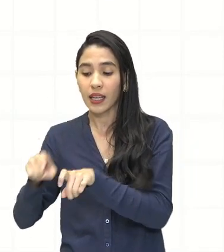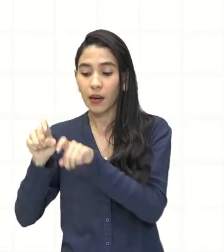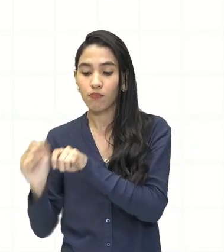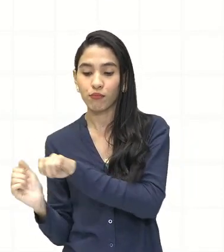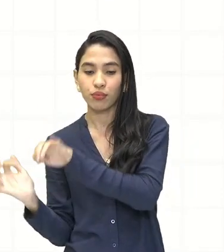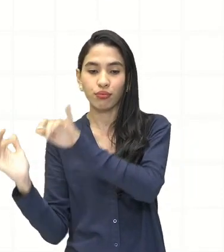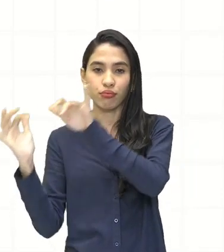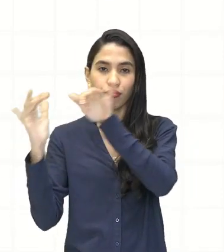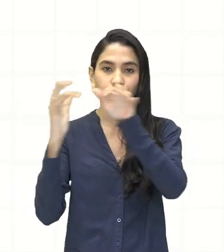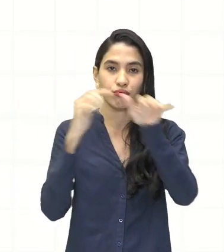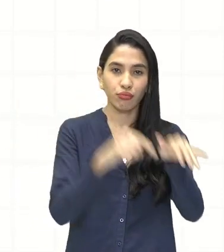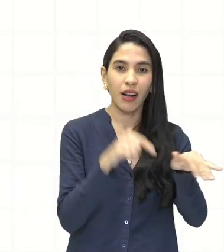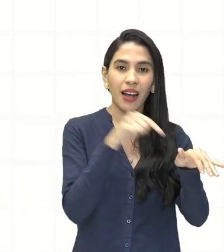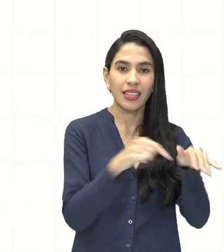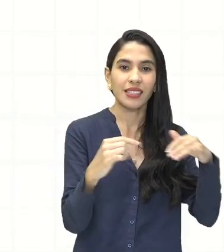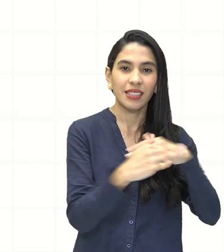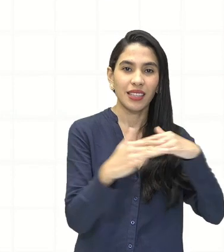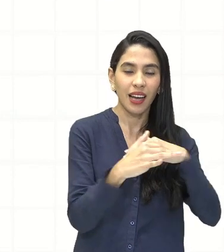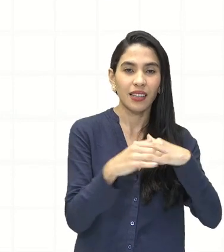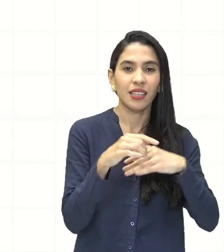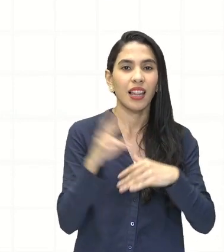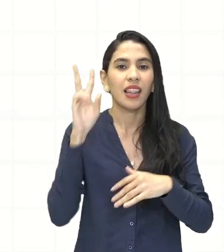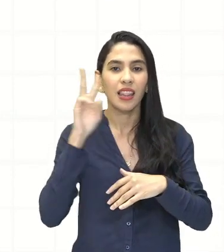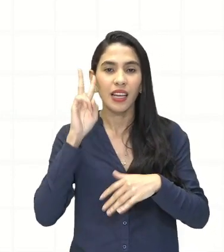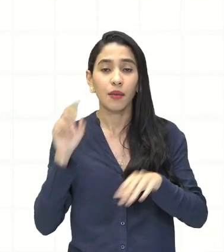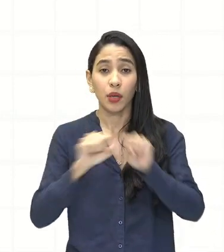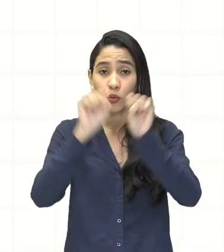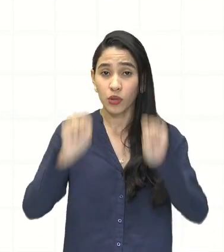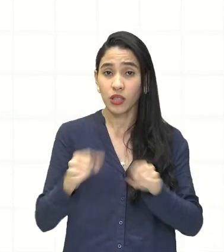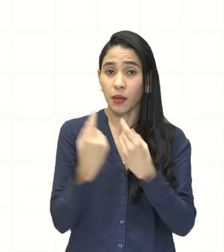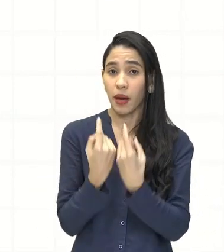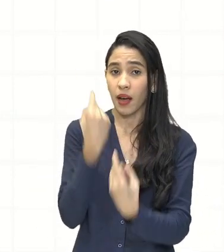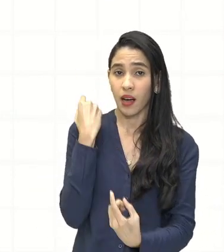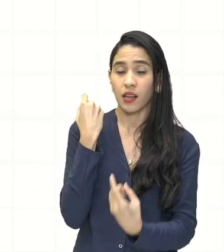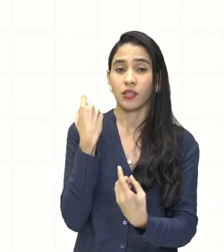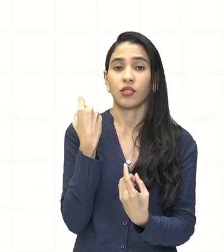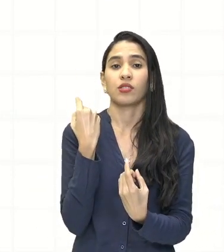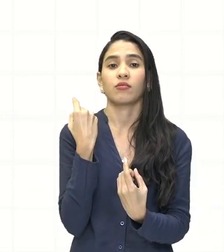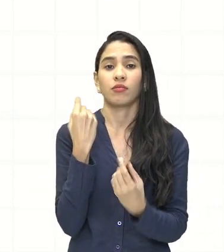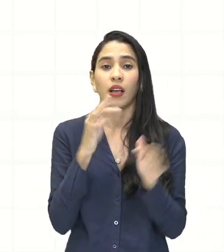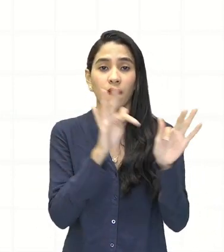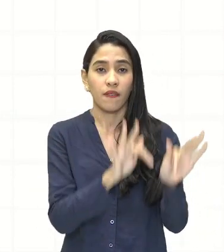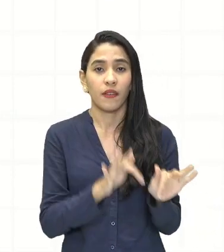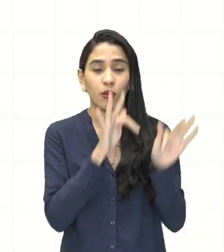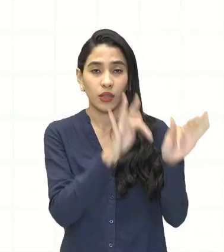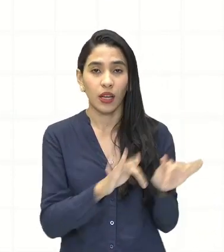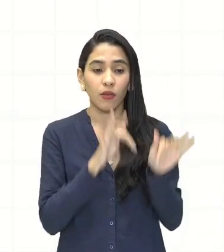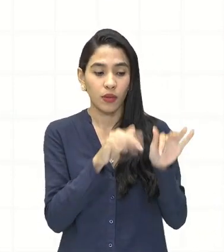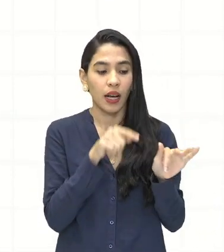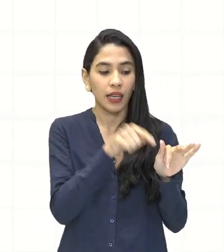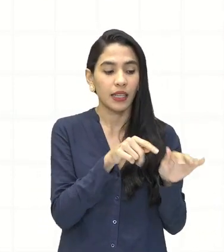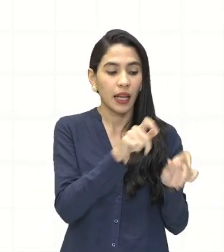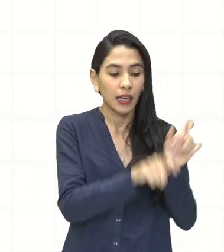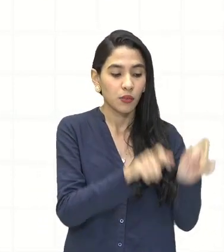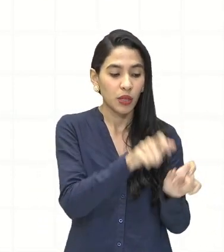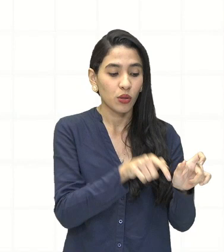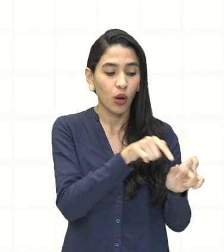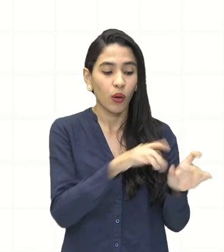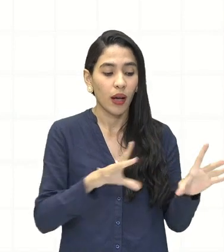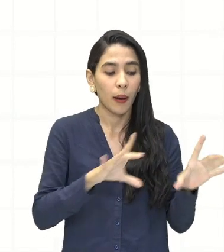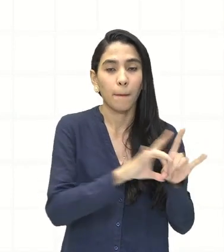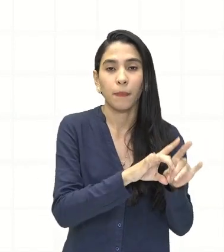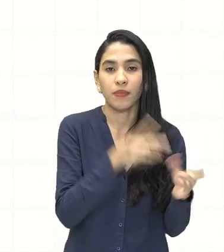cidades. Lembram que no sistema anterior ao mercantilismo, que é o feudalismo, as pessoas estavam vinculadas